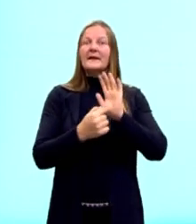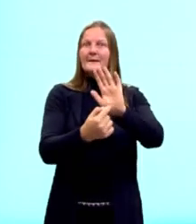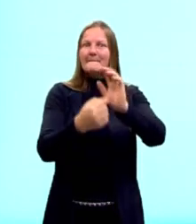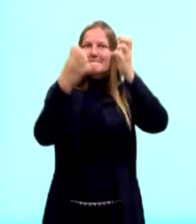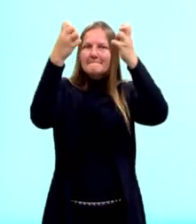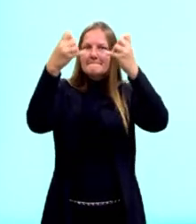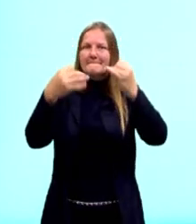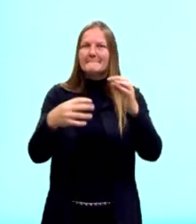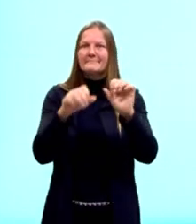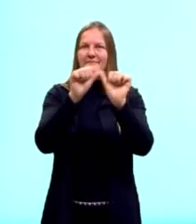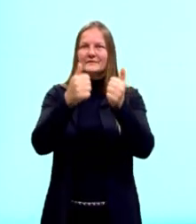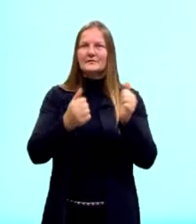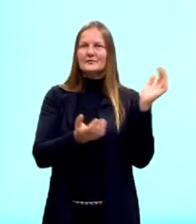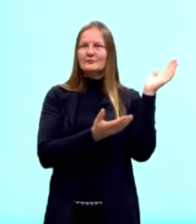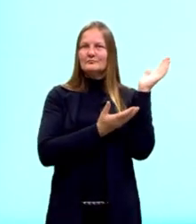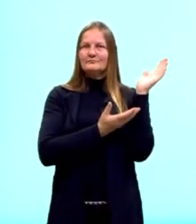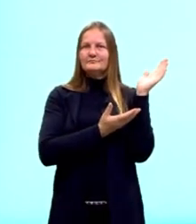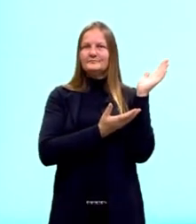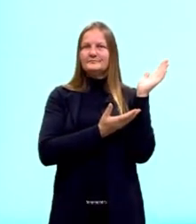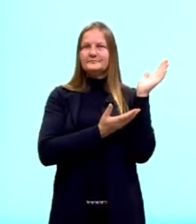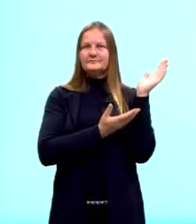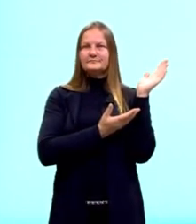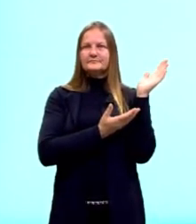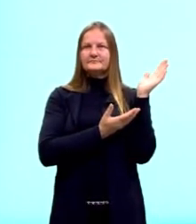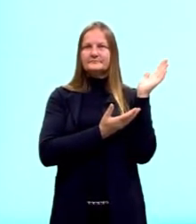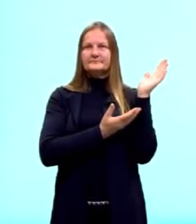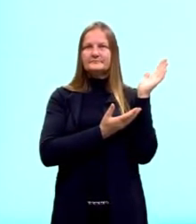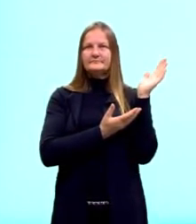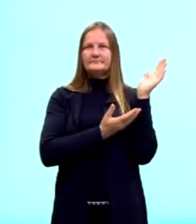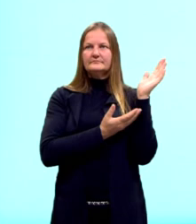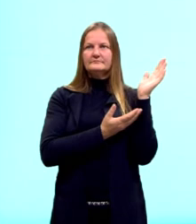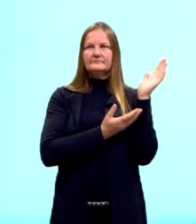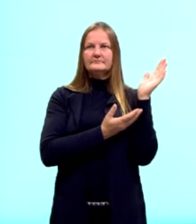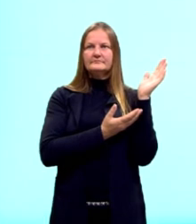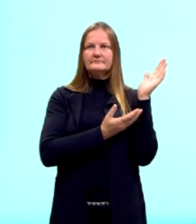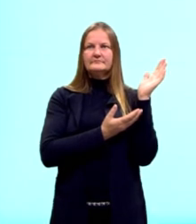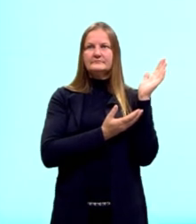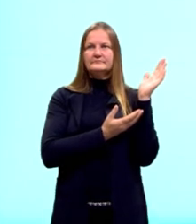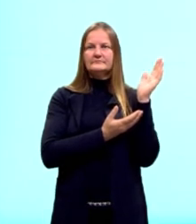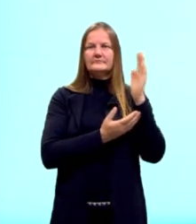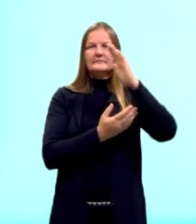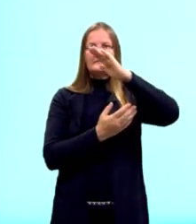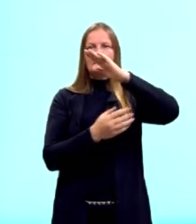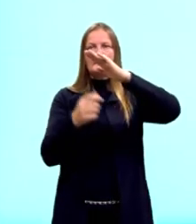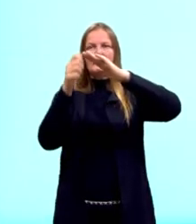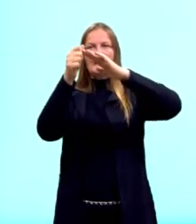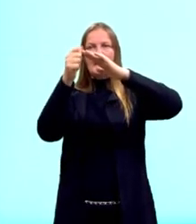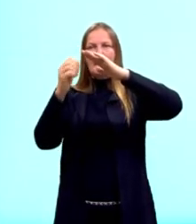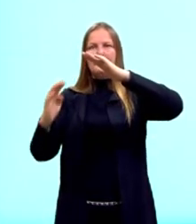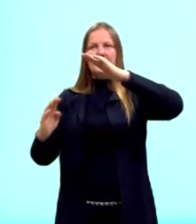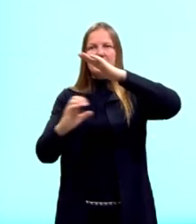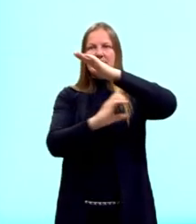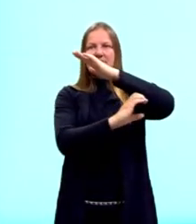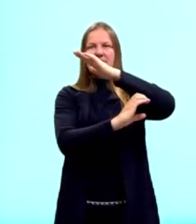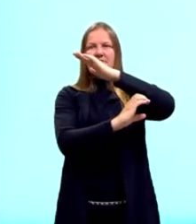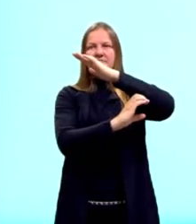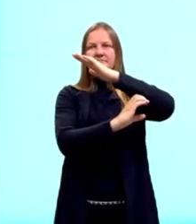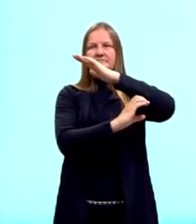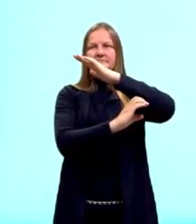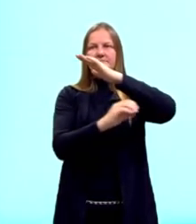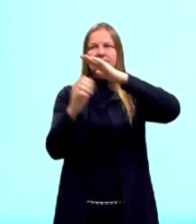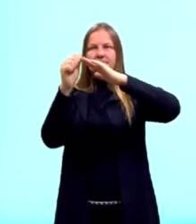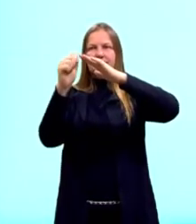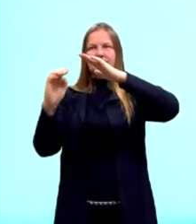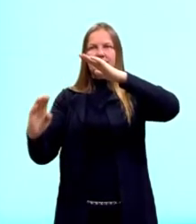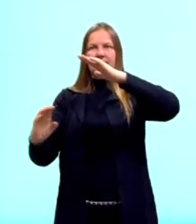então, eu trouxe este triângulo retângulo. Então, o triângulo ABC, cujo o vértice aqui A